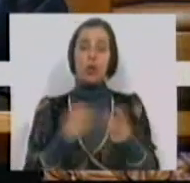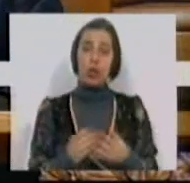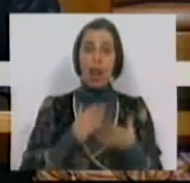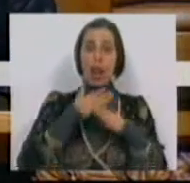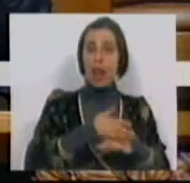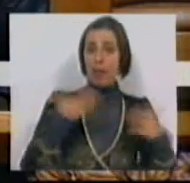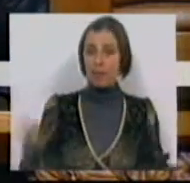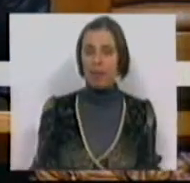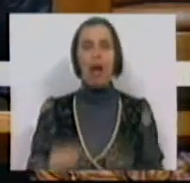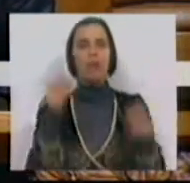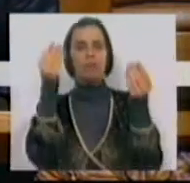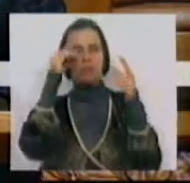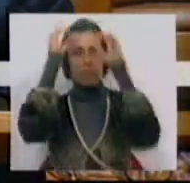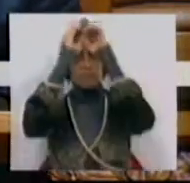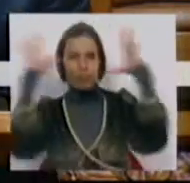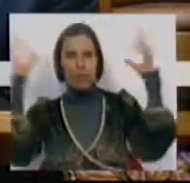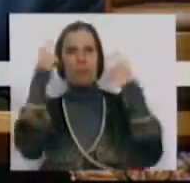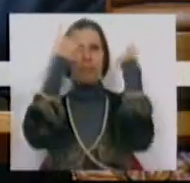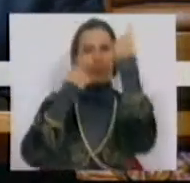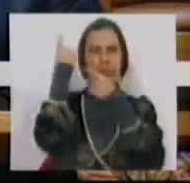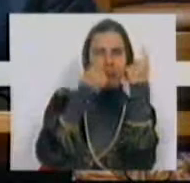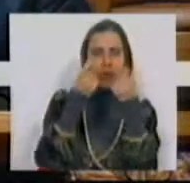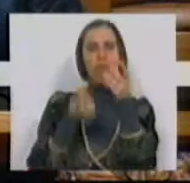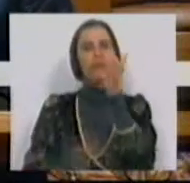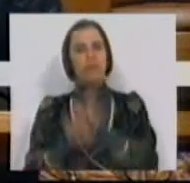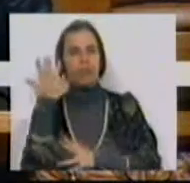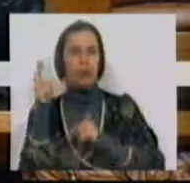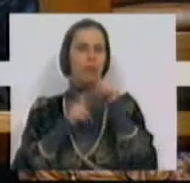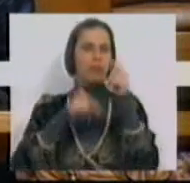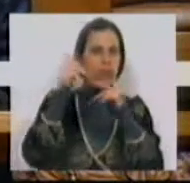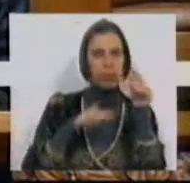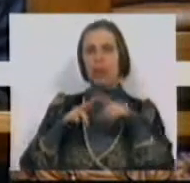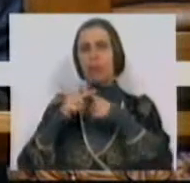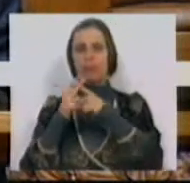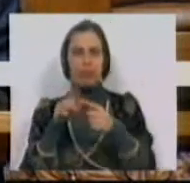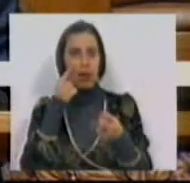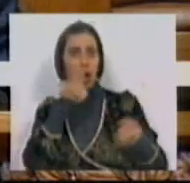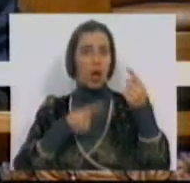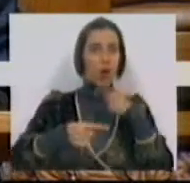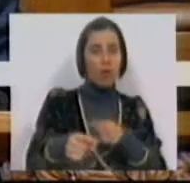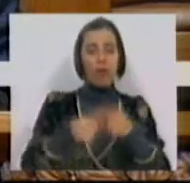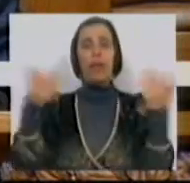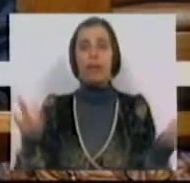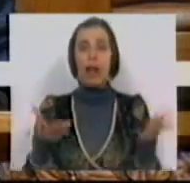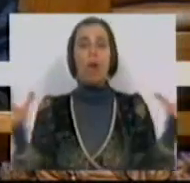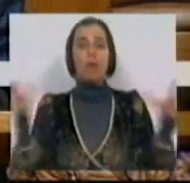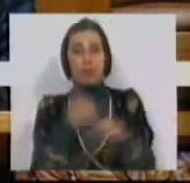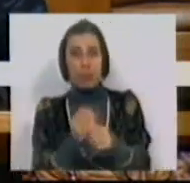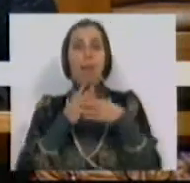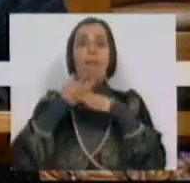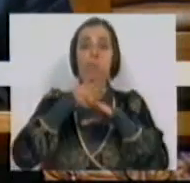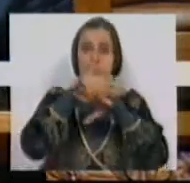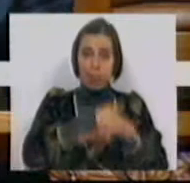navegar, conceber, projetar, construir, reparar, reconverter e até desmantelar